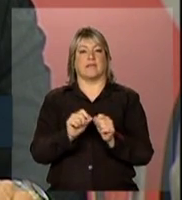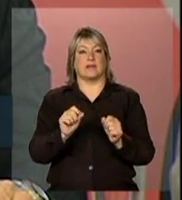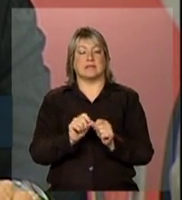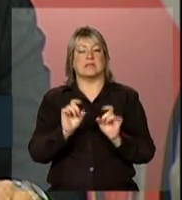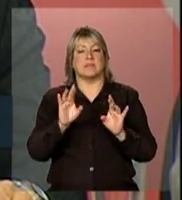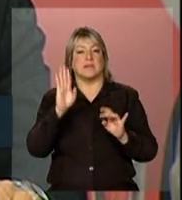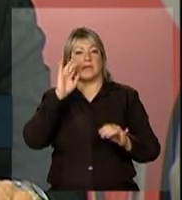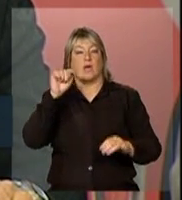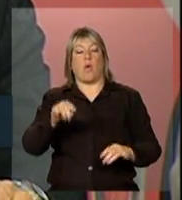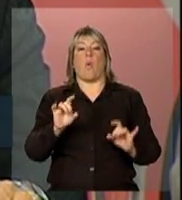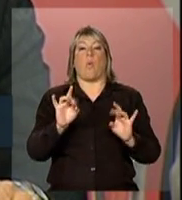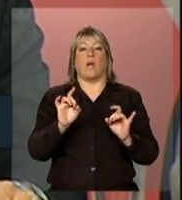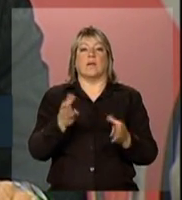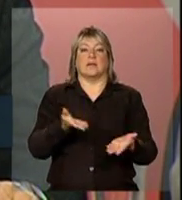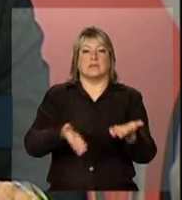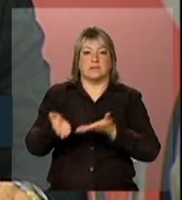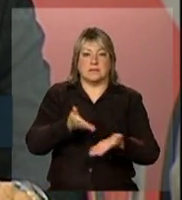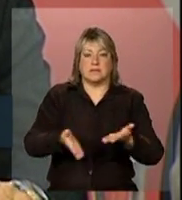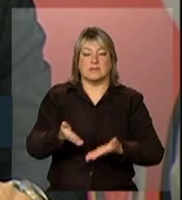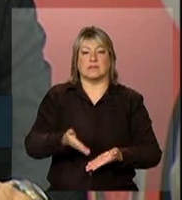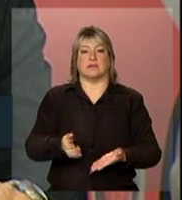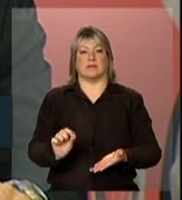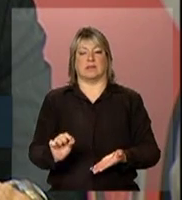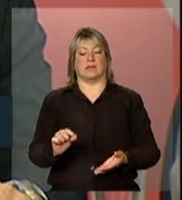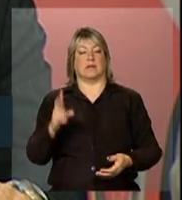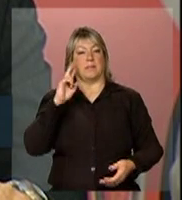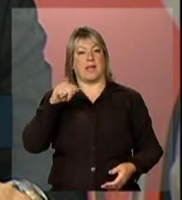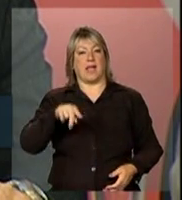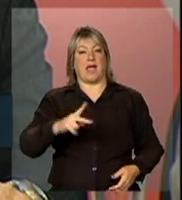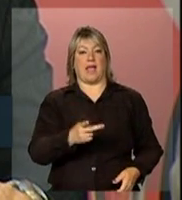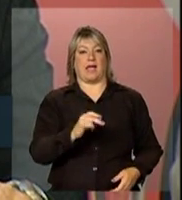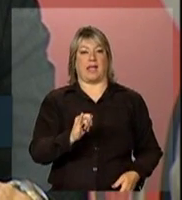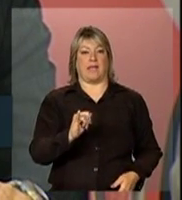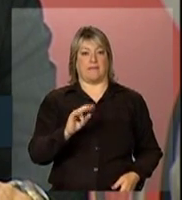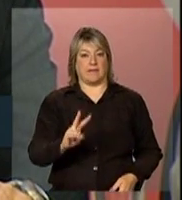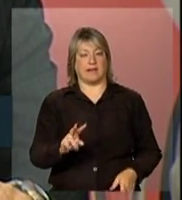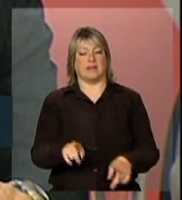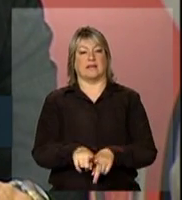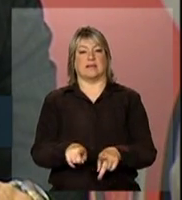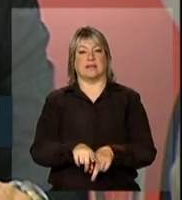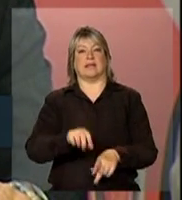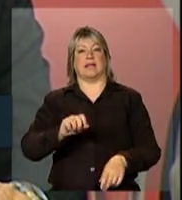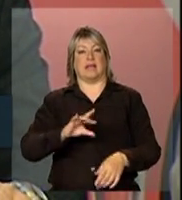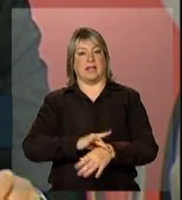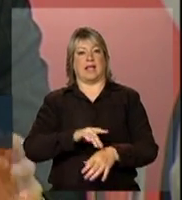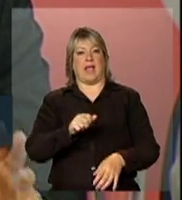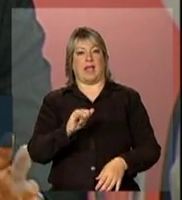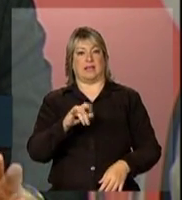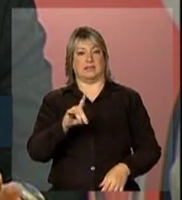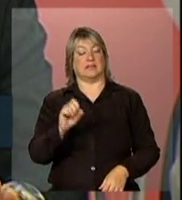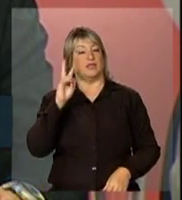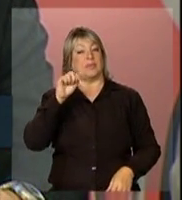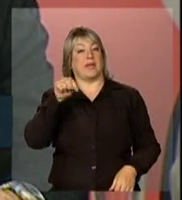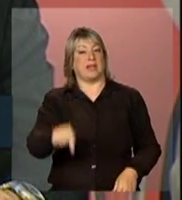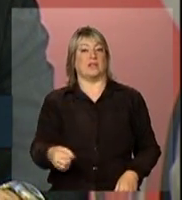para a qualificação dos serviços de atendimento para HIV-AIDS do nosso país a partir dessa nova realidade. Então,